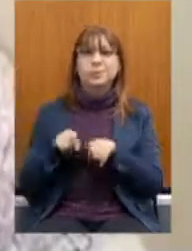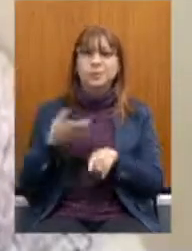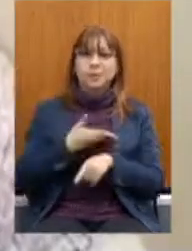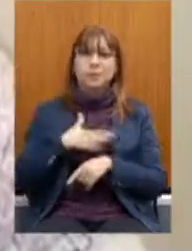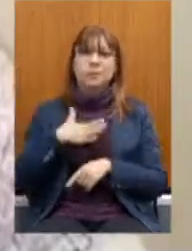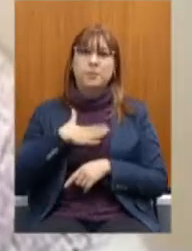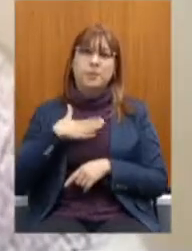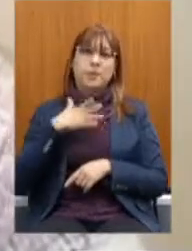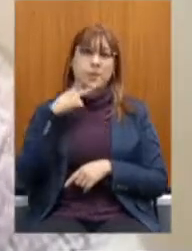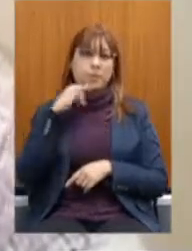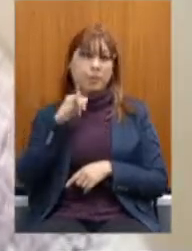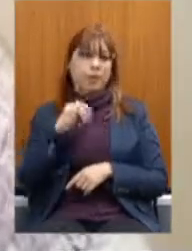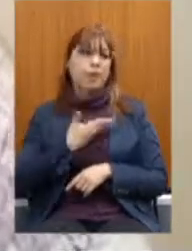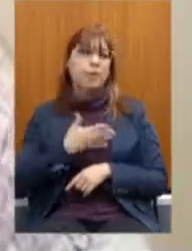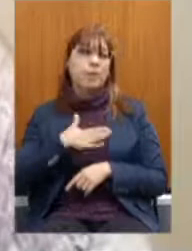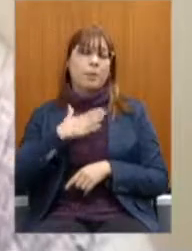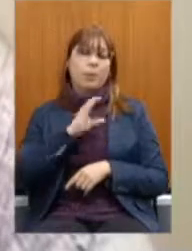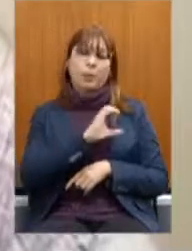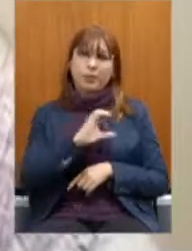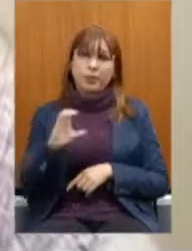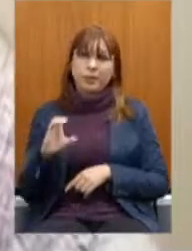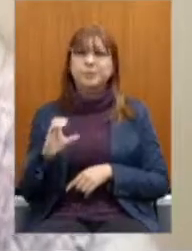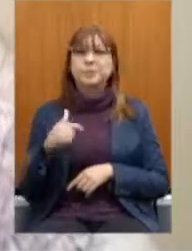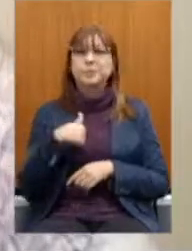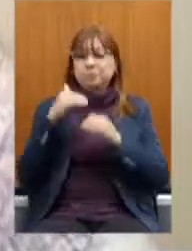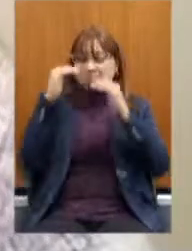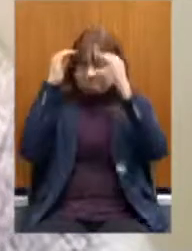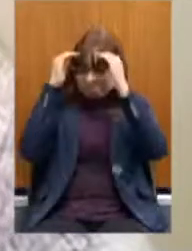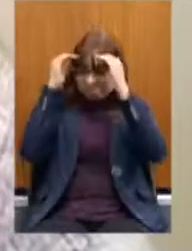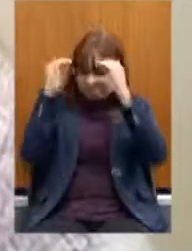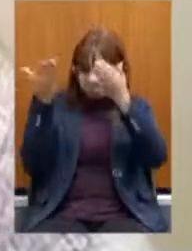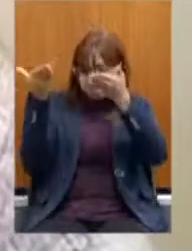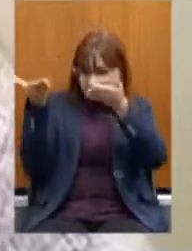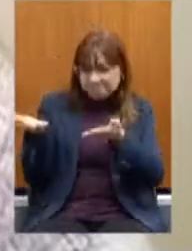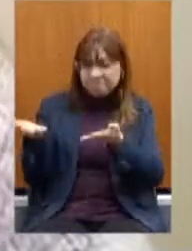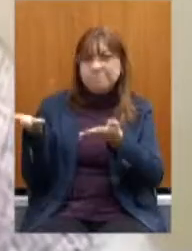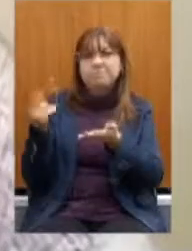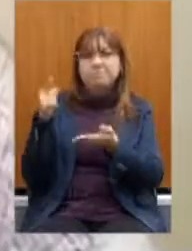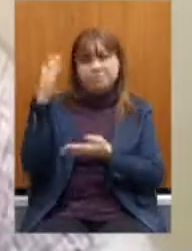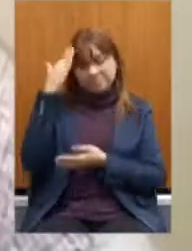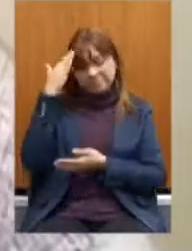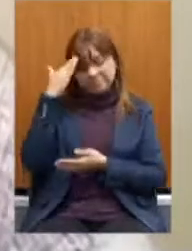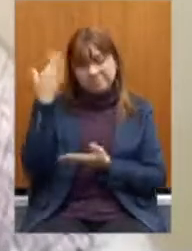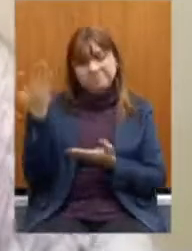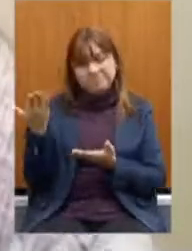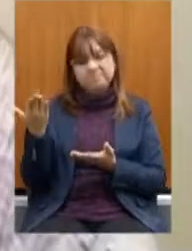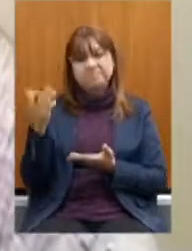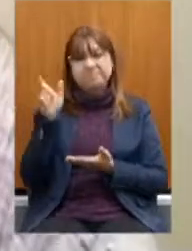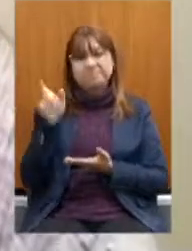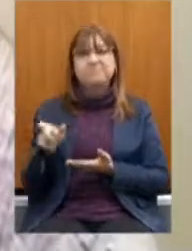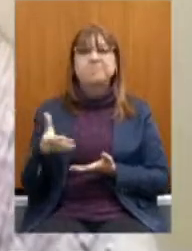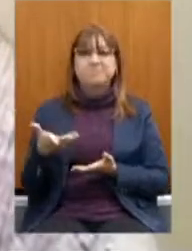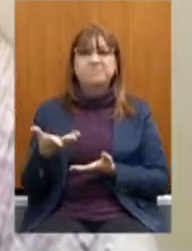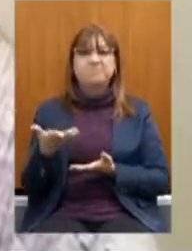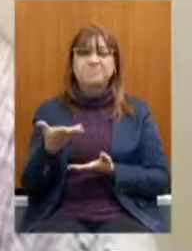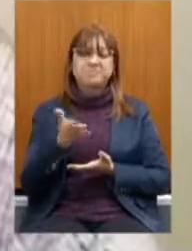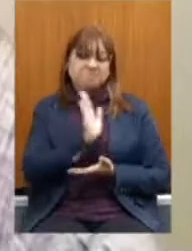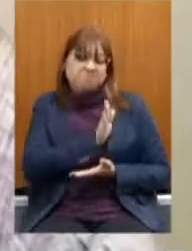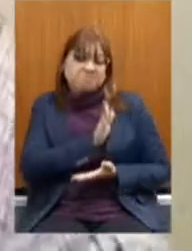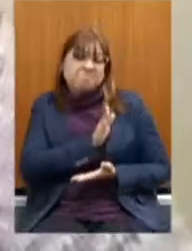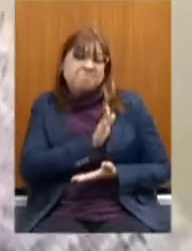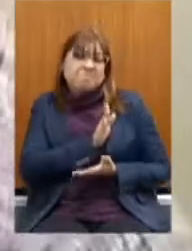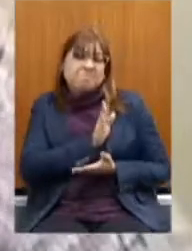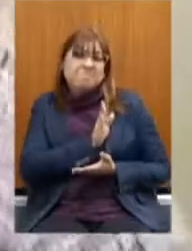foi colega do meu cunhado e eu tenho enorme respeito e consideração por você e você sabe que você está no meu coração.